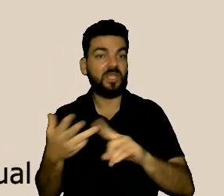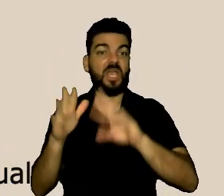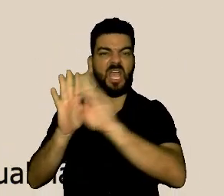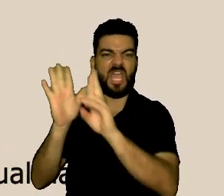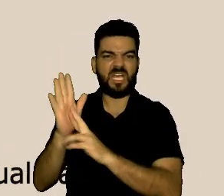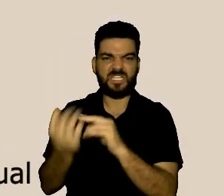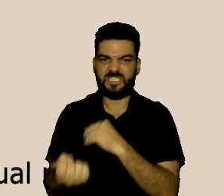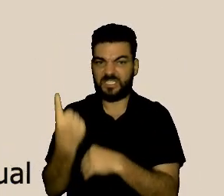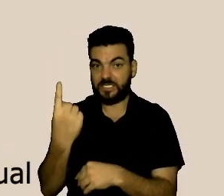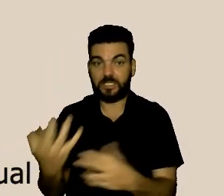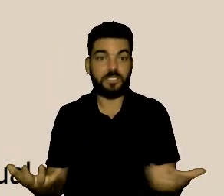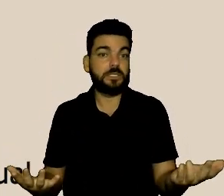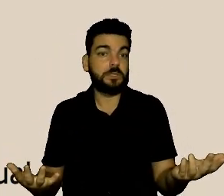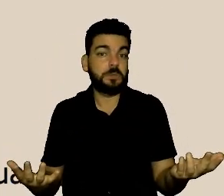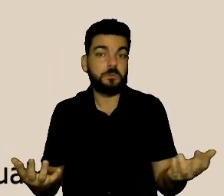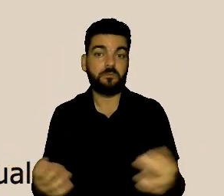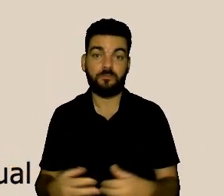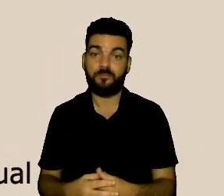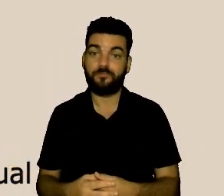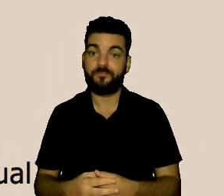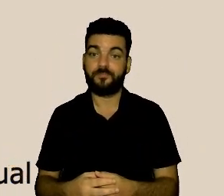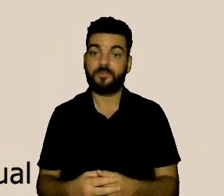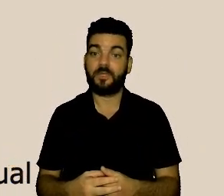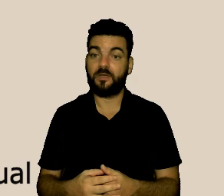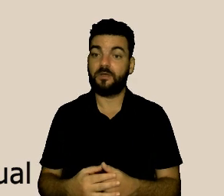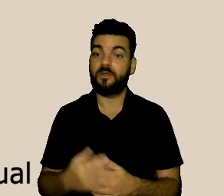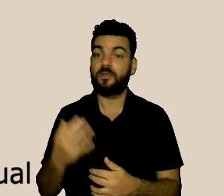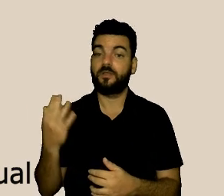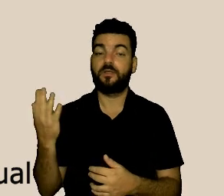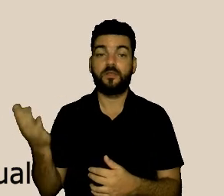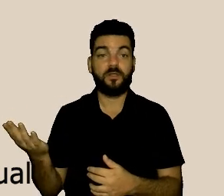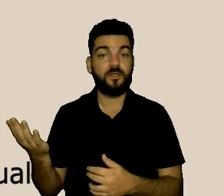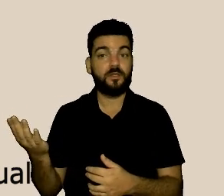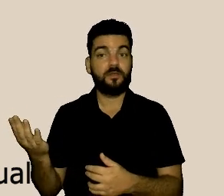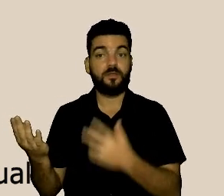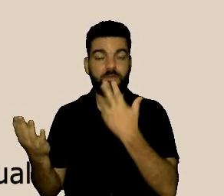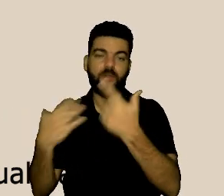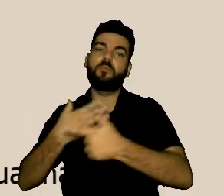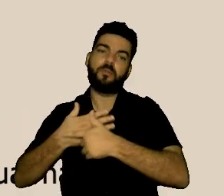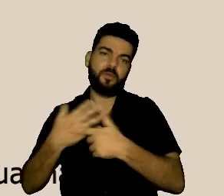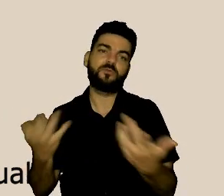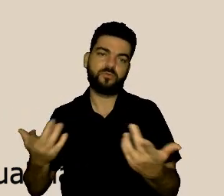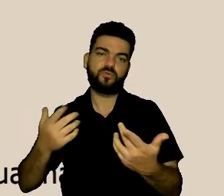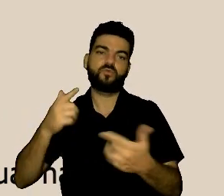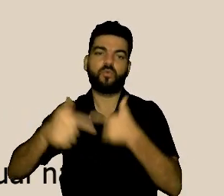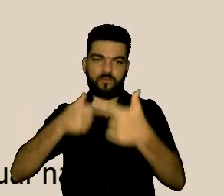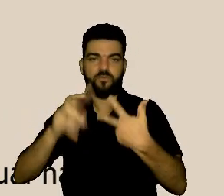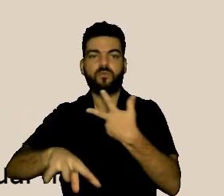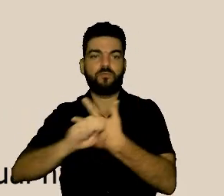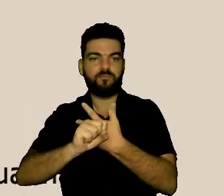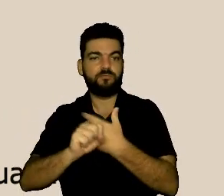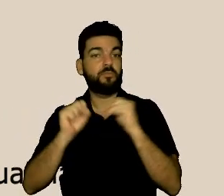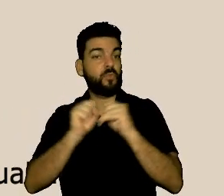temos a função de ser ouvidoria externa e interna no caso dos assédios, por favor, décimo,